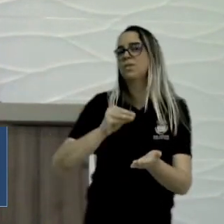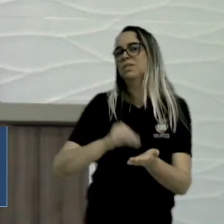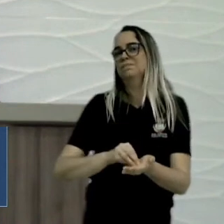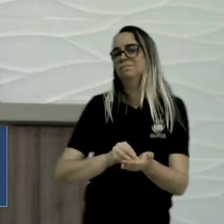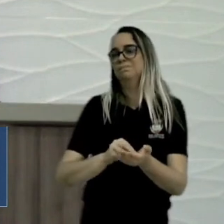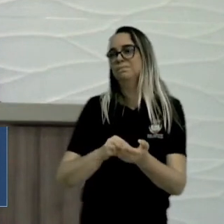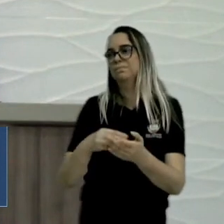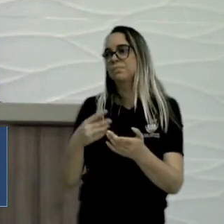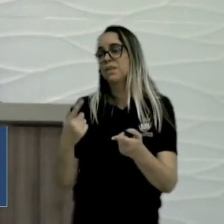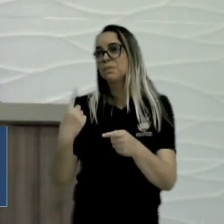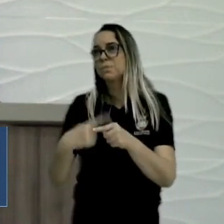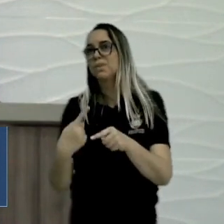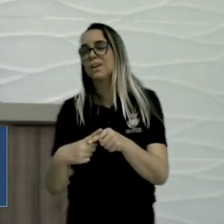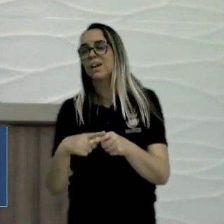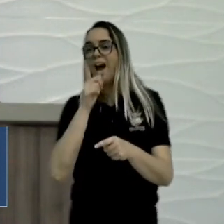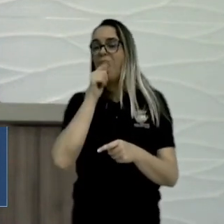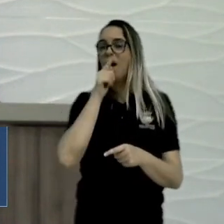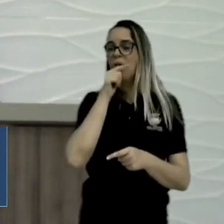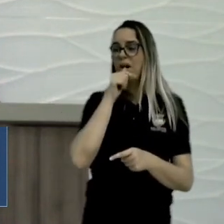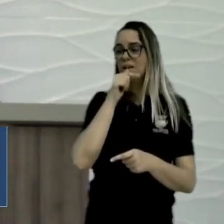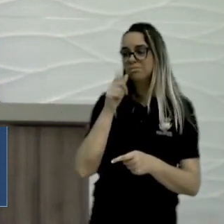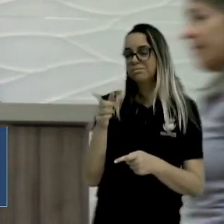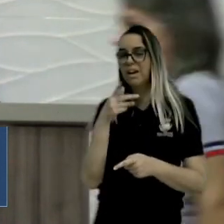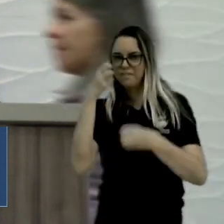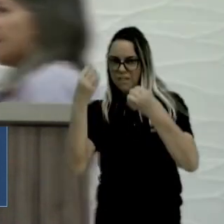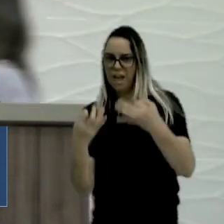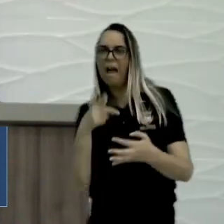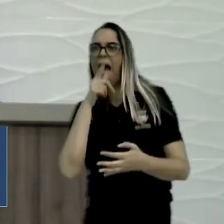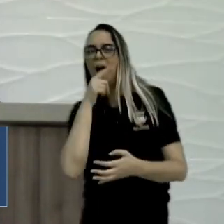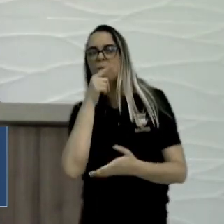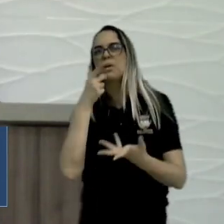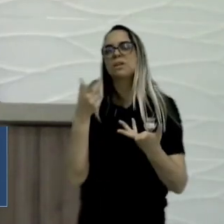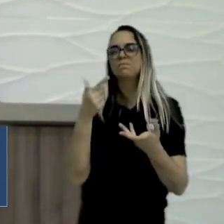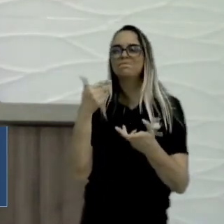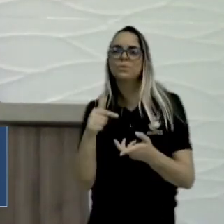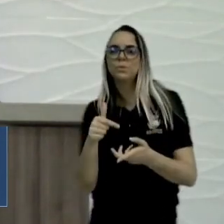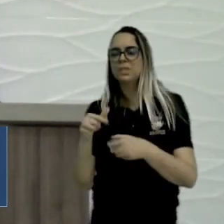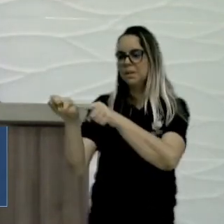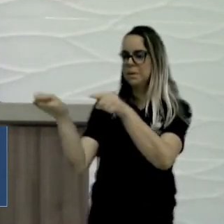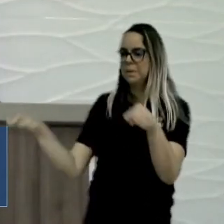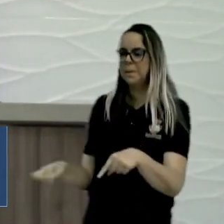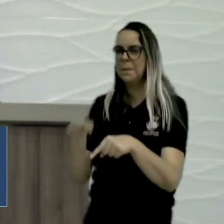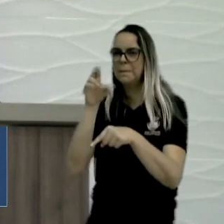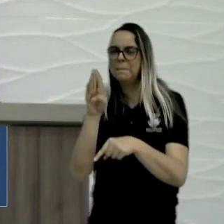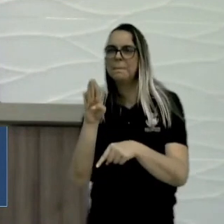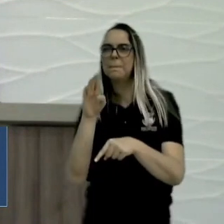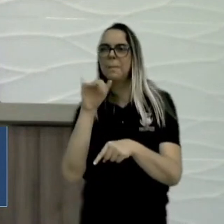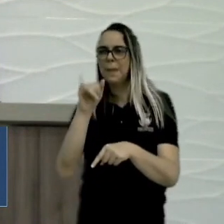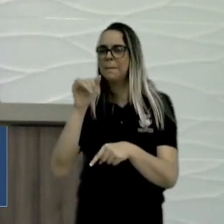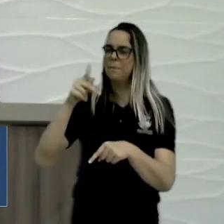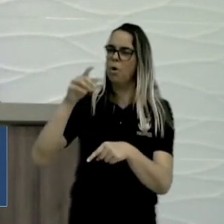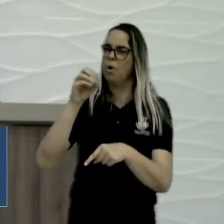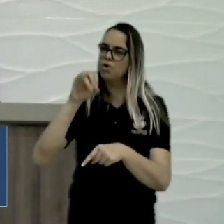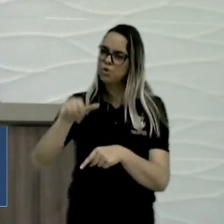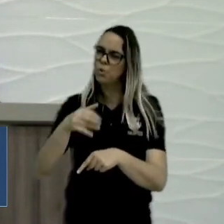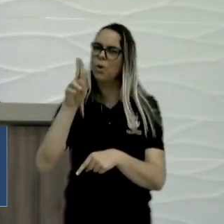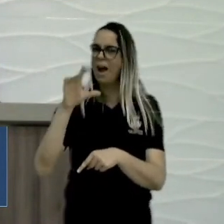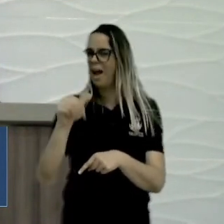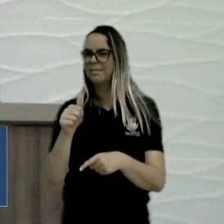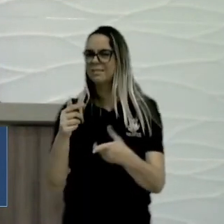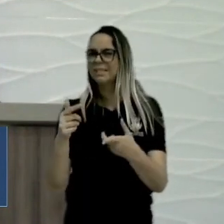lá dizia que não tinha água no Bituri, não tinha água no Pujuca, como era que ia colocar água para a Vila do Espírito Santo?